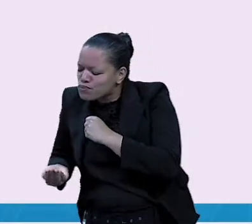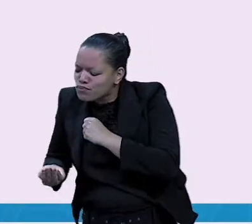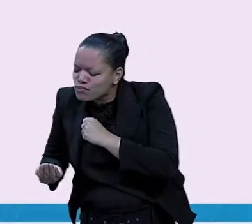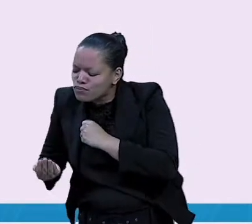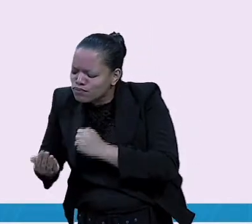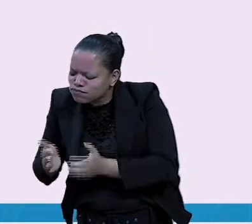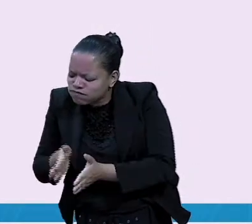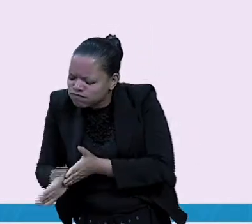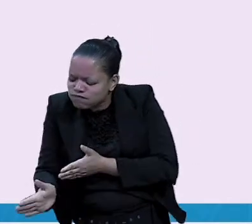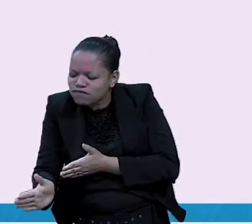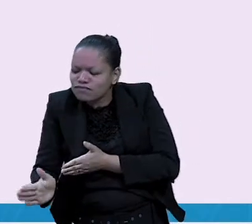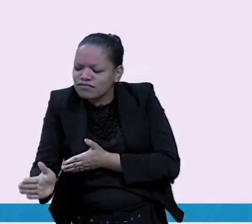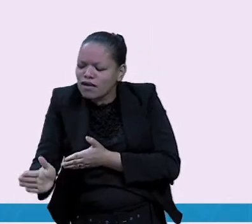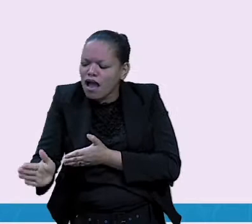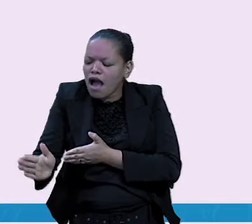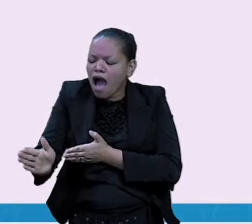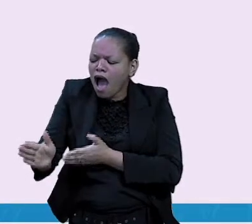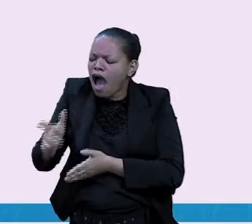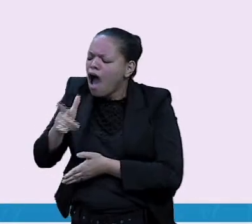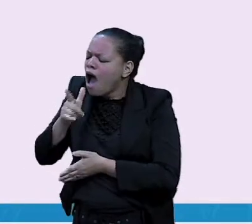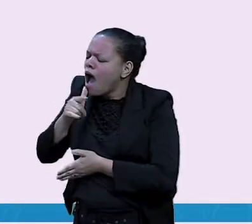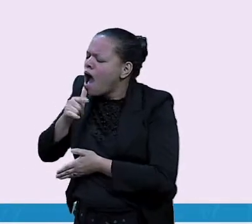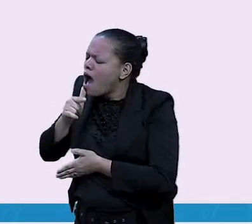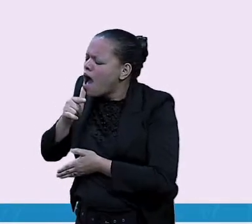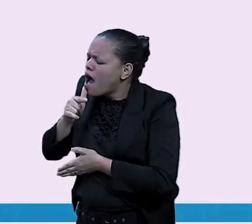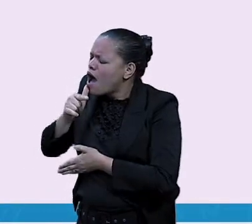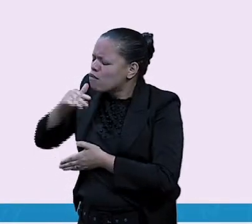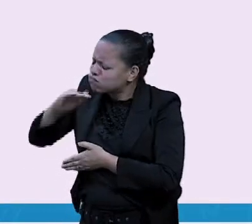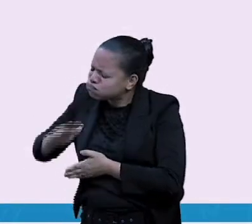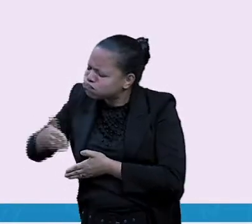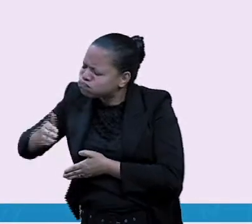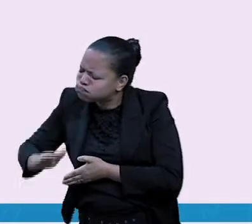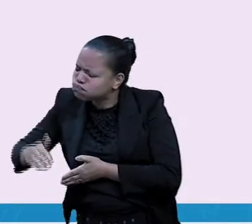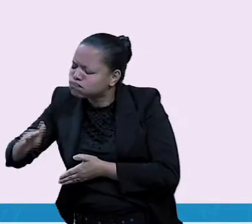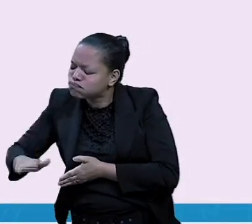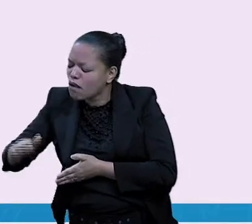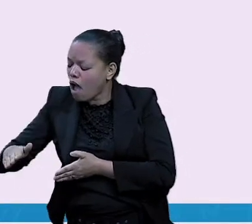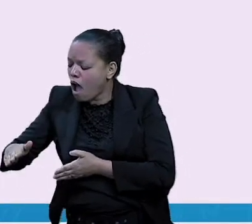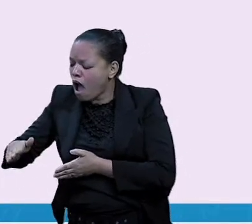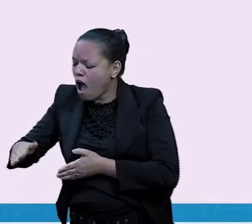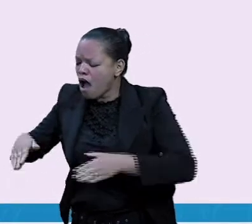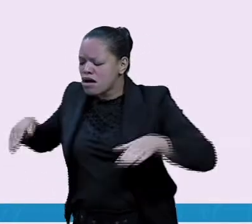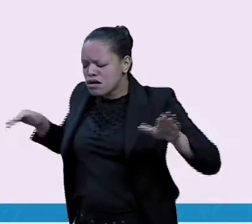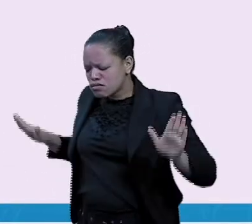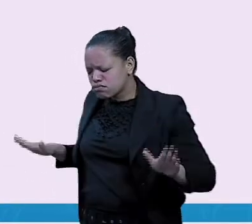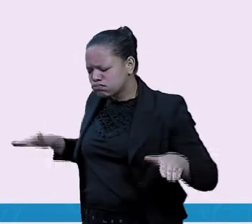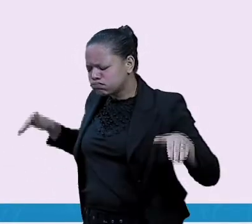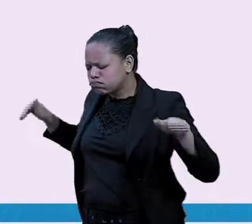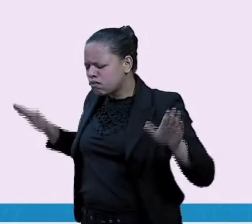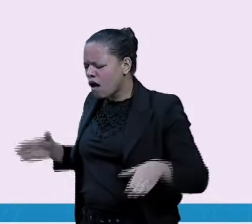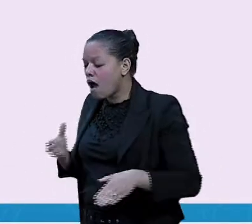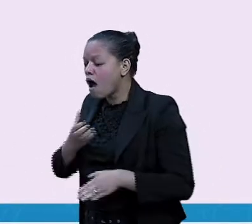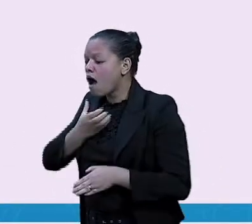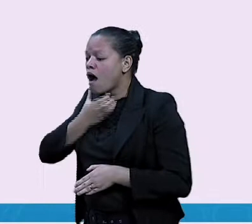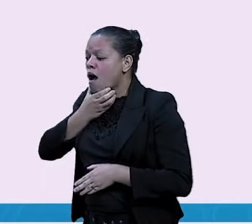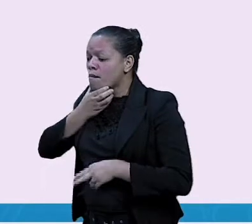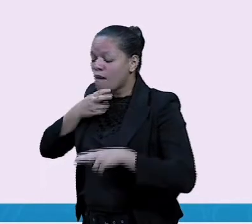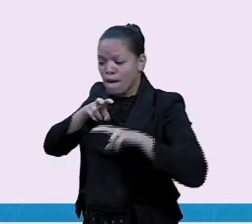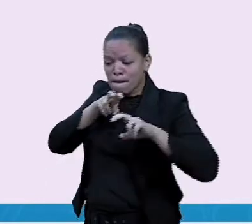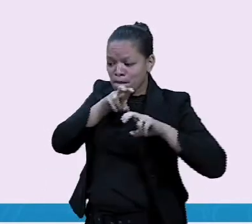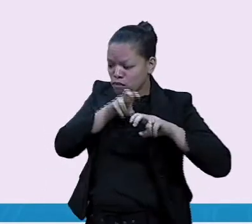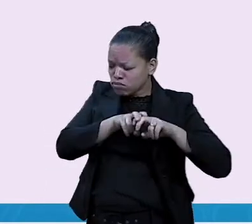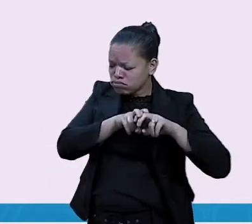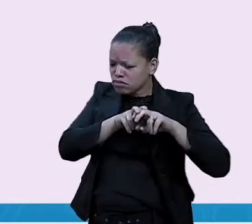escorregou e caiu dentro da correnteza. Uma pomba, pousada numa árvore próxima,